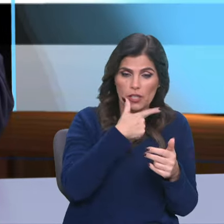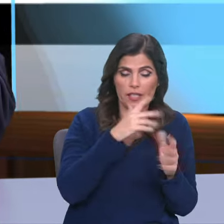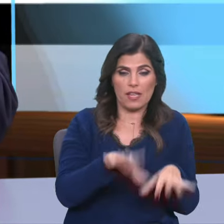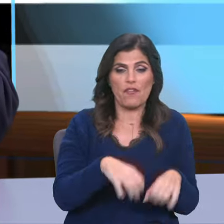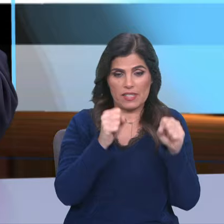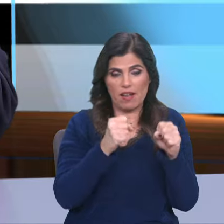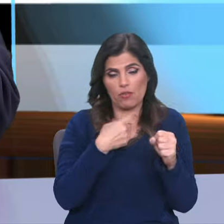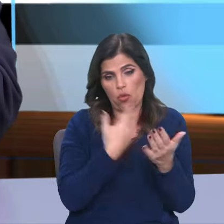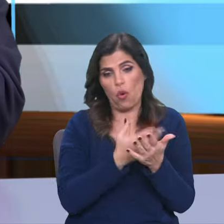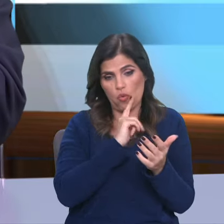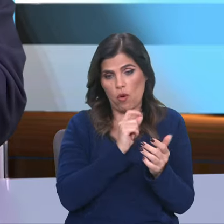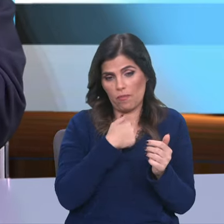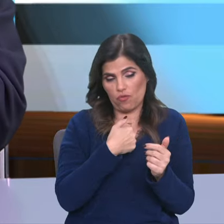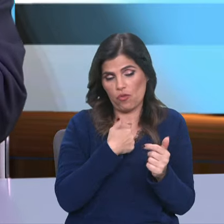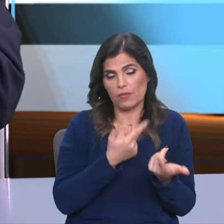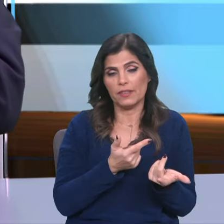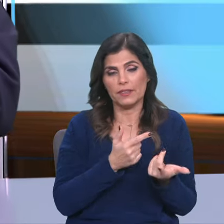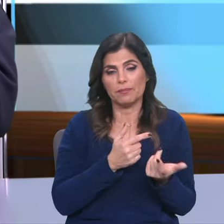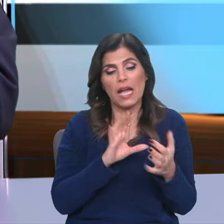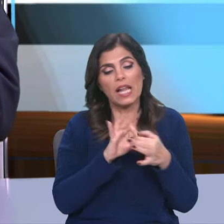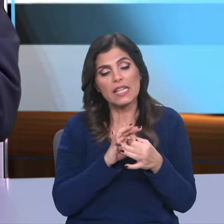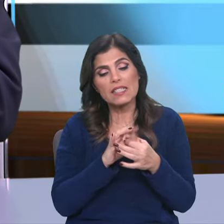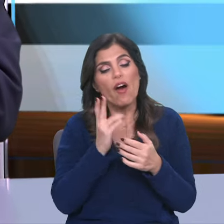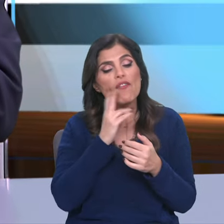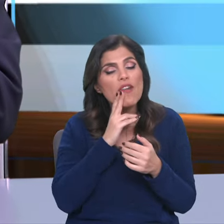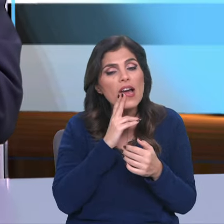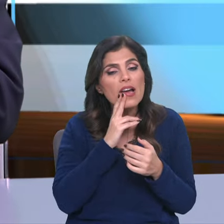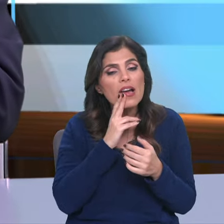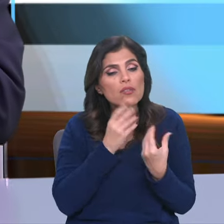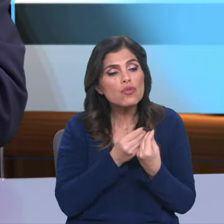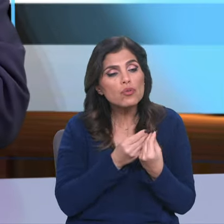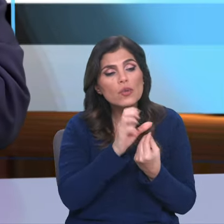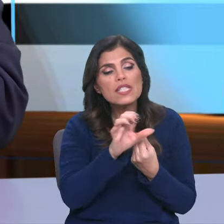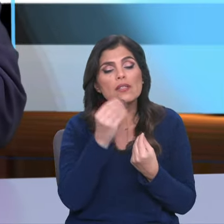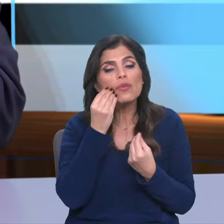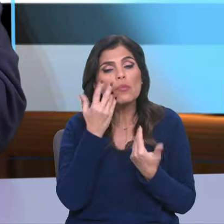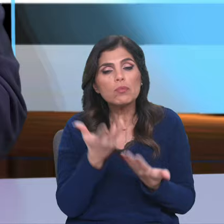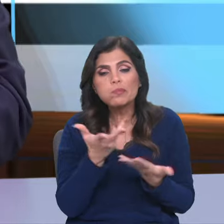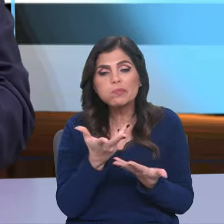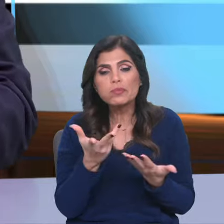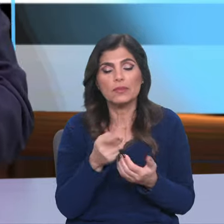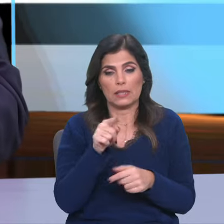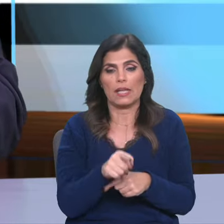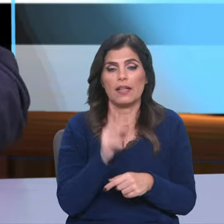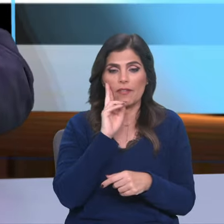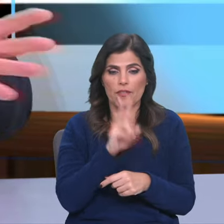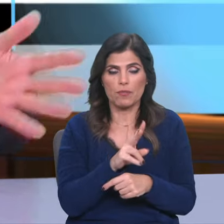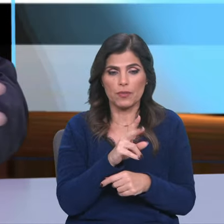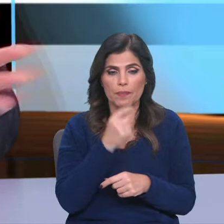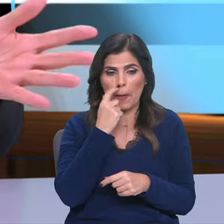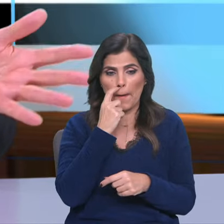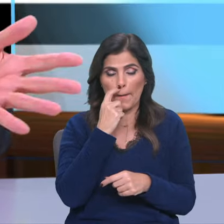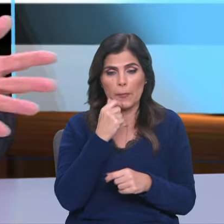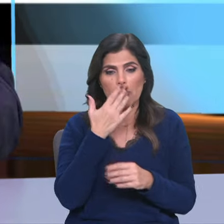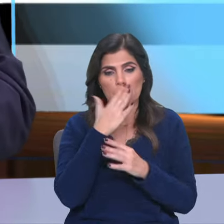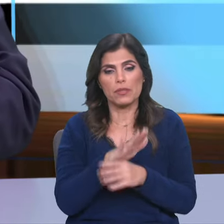ver com a relação da fé com a ciência, não é? E, portanto, ali vemos que, por exemplo,